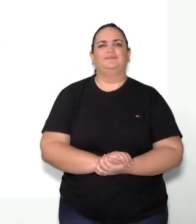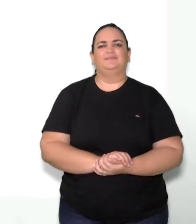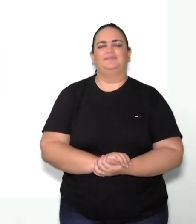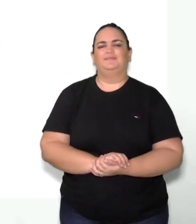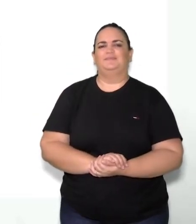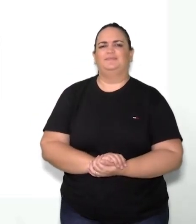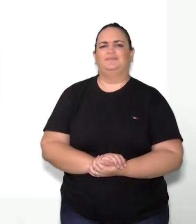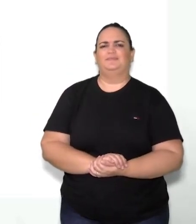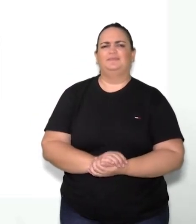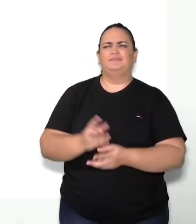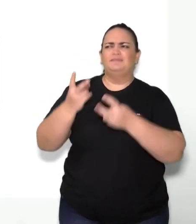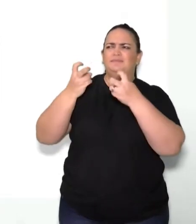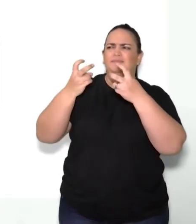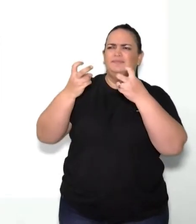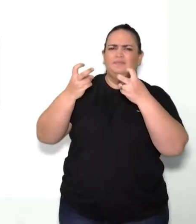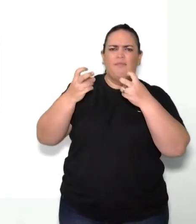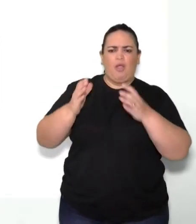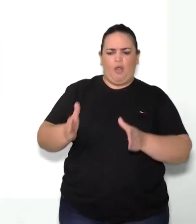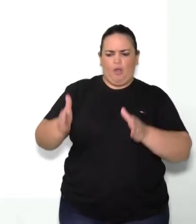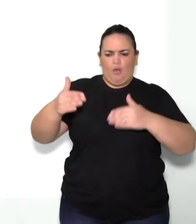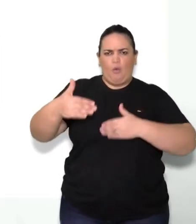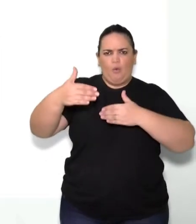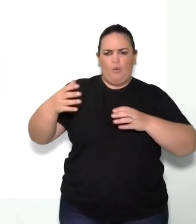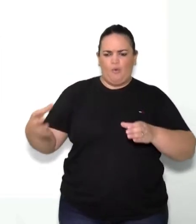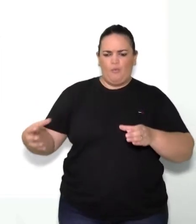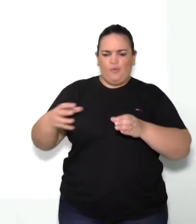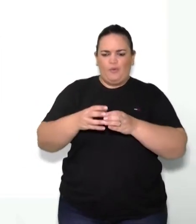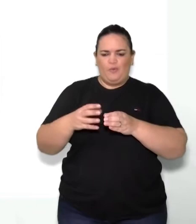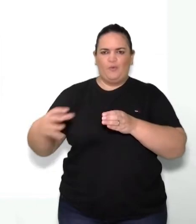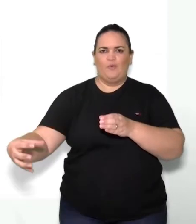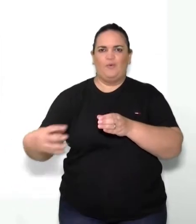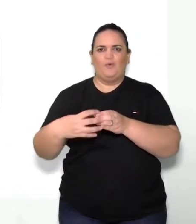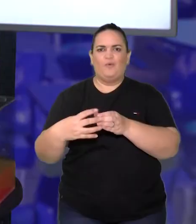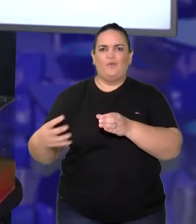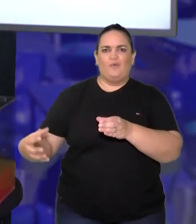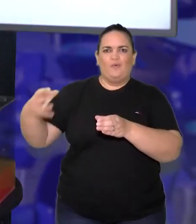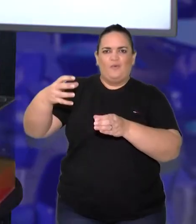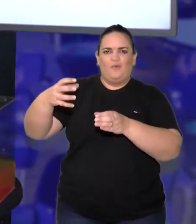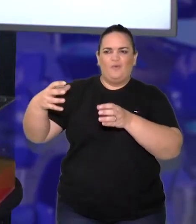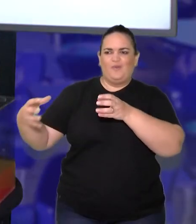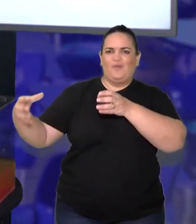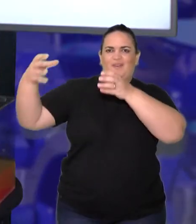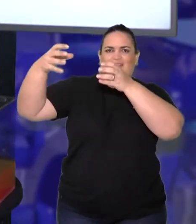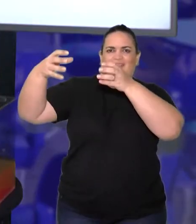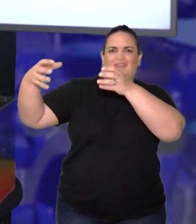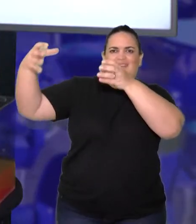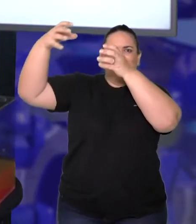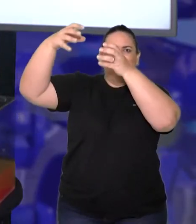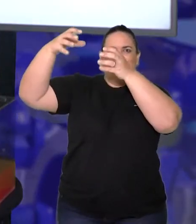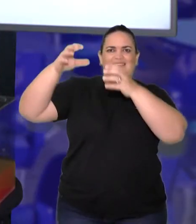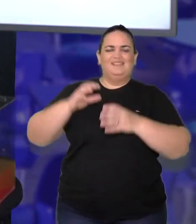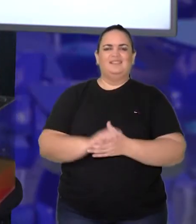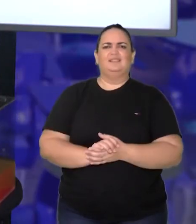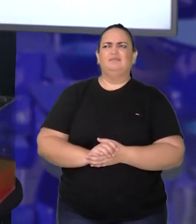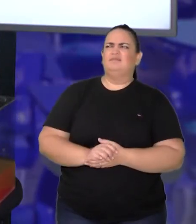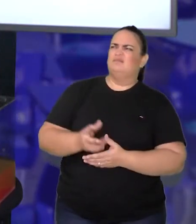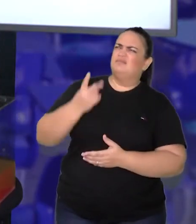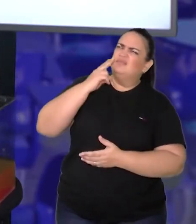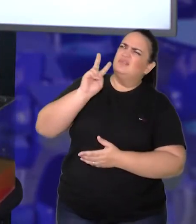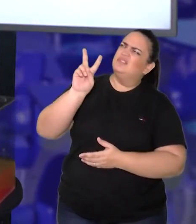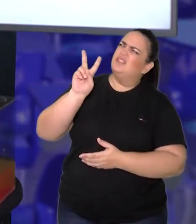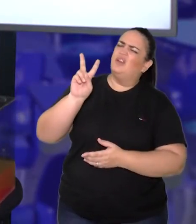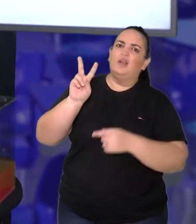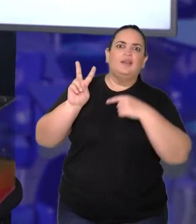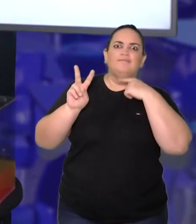cubos empilhados, tá? O que é que acontece? Às vezes você, só olhando para a imagem, você não consegue observar